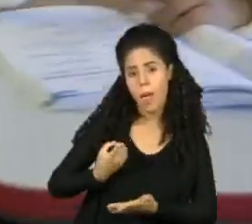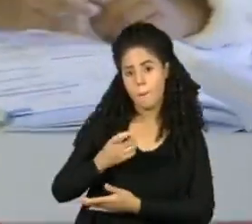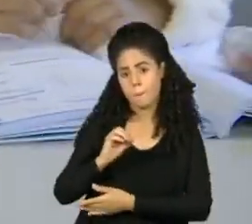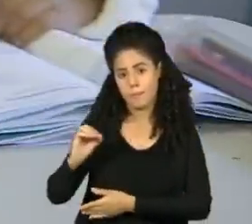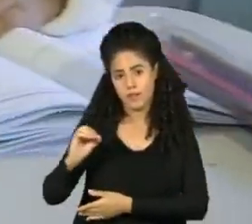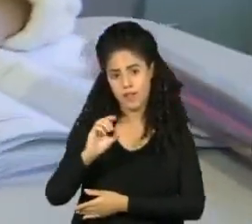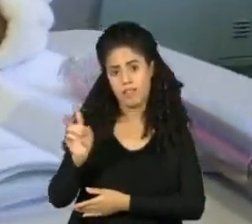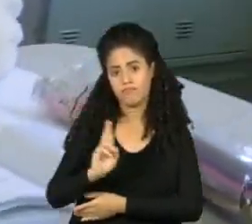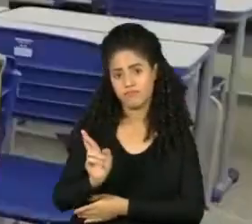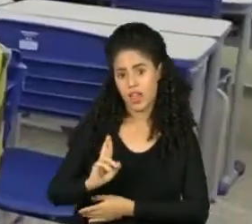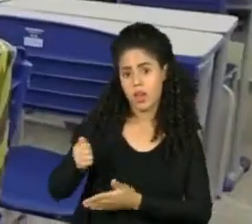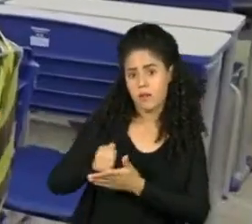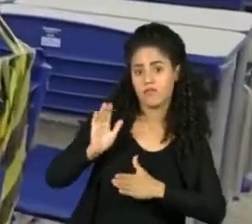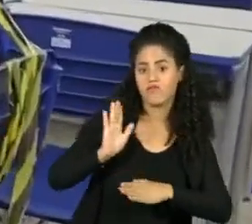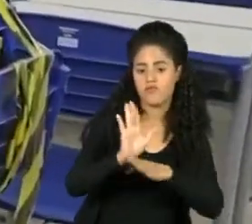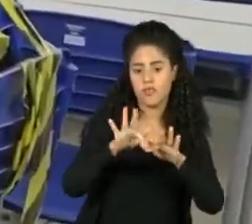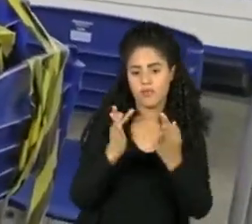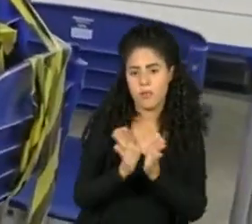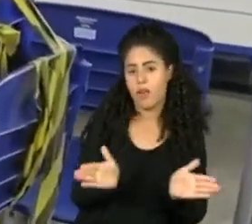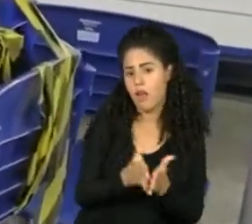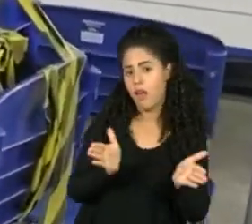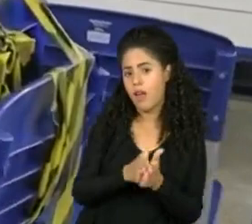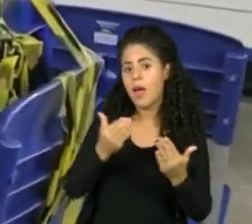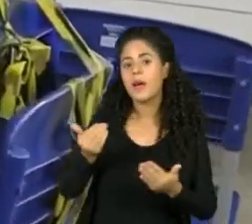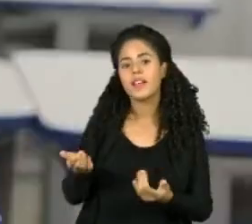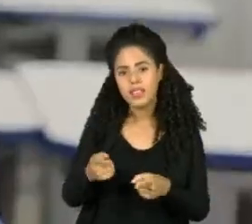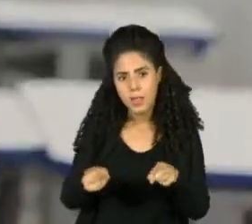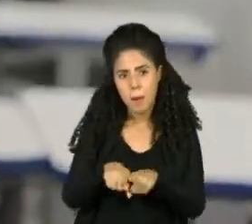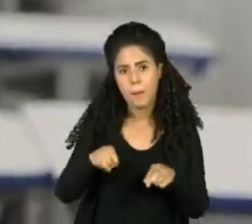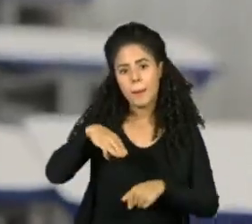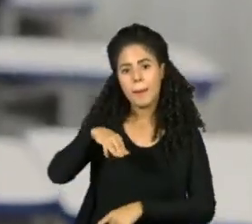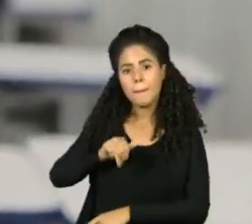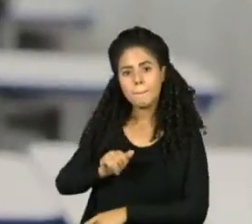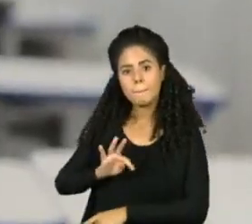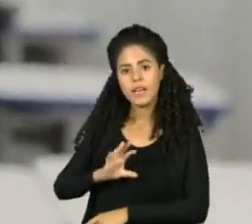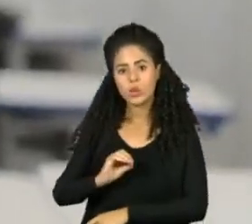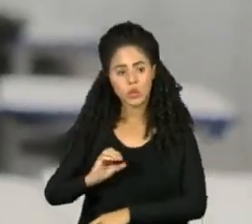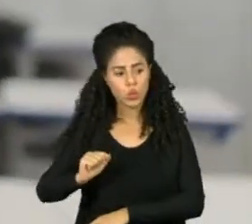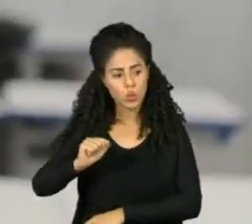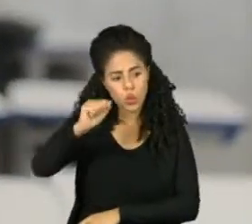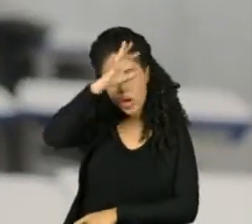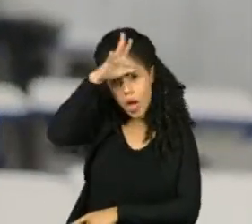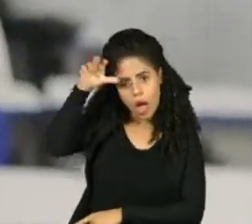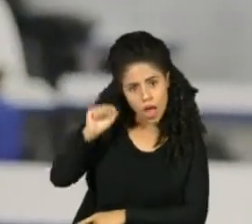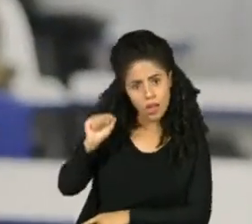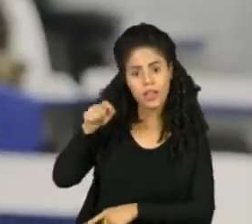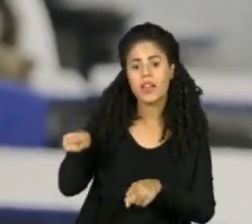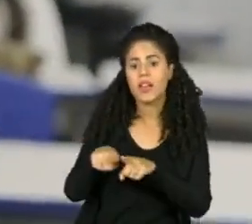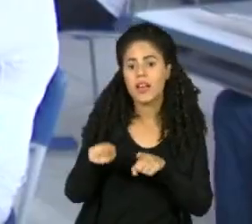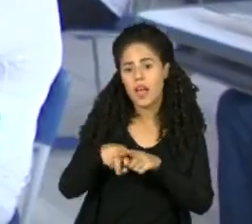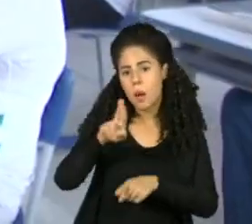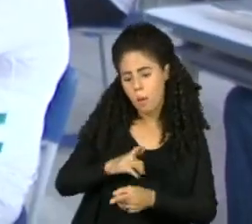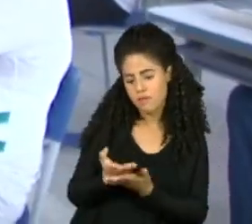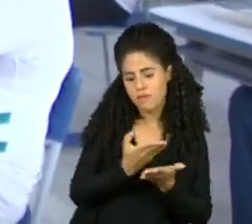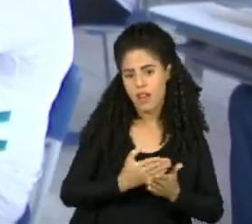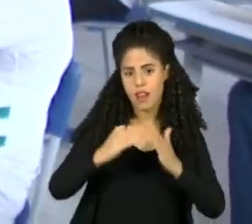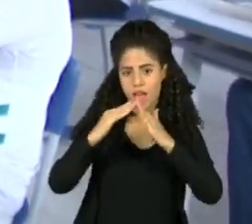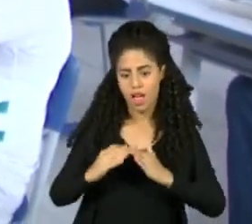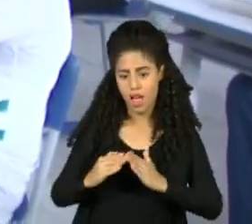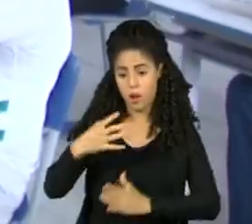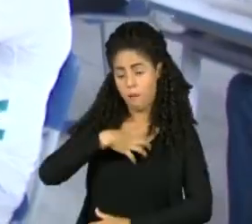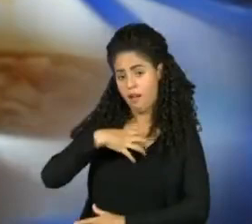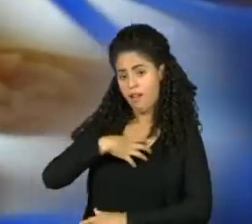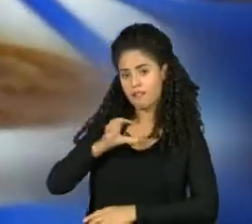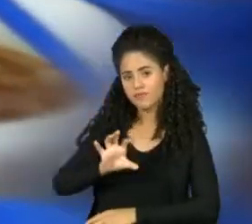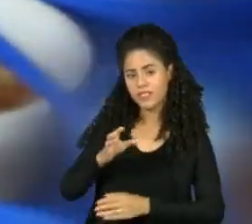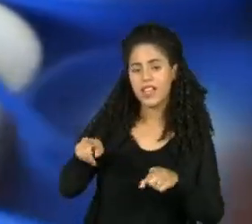os alunos mais pobres. Mato Grosso do Sul segue o exemplo de São Paulo e vai fazer a escuta ativa nas escolas. A Bahia incluiu